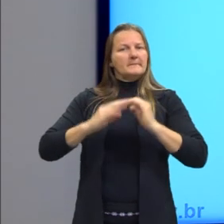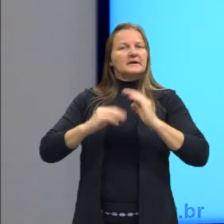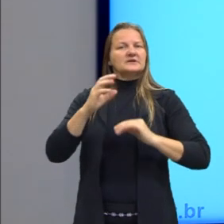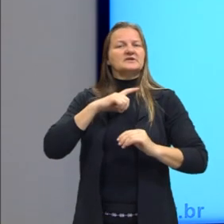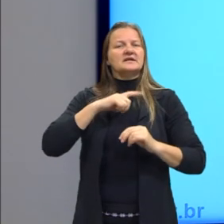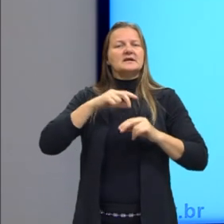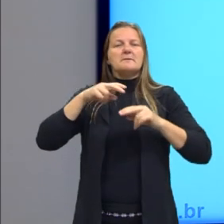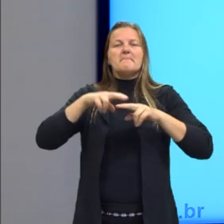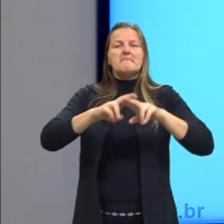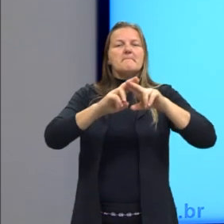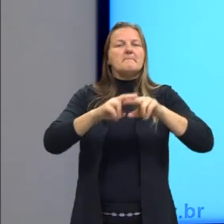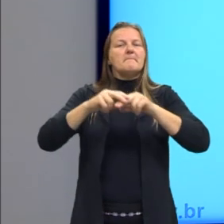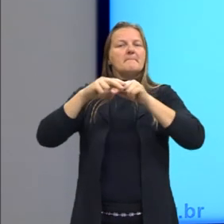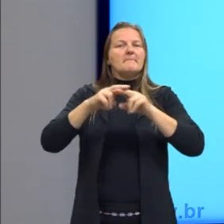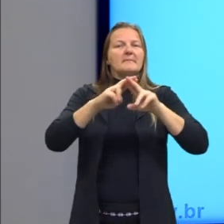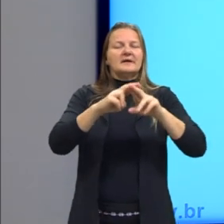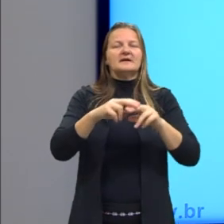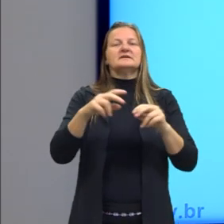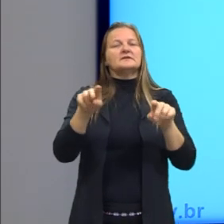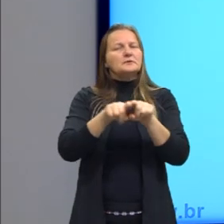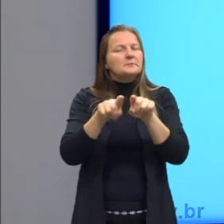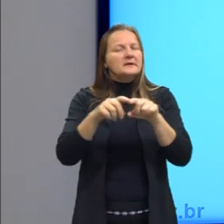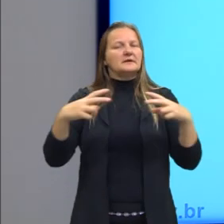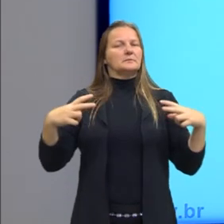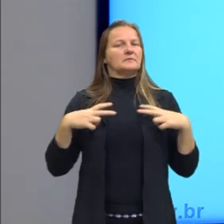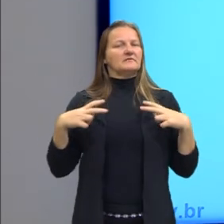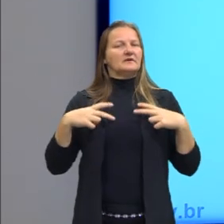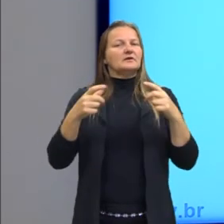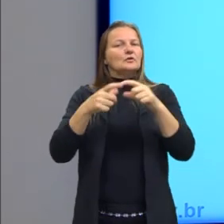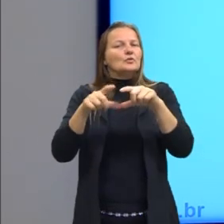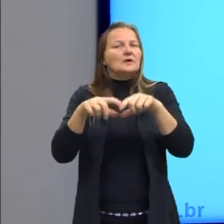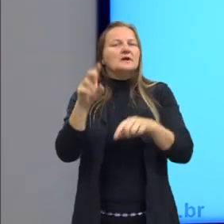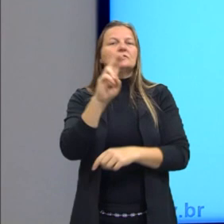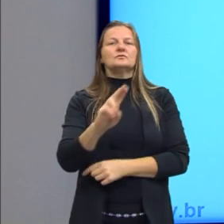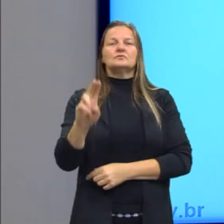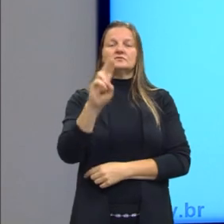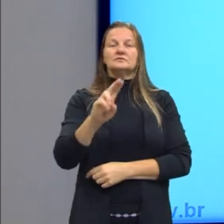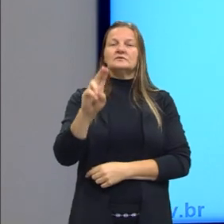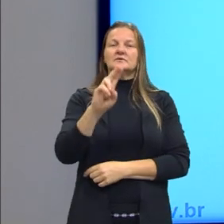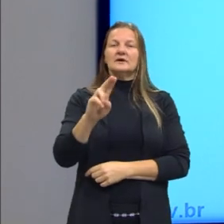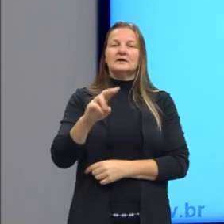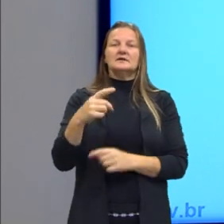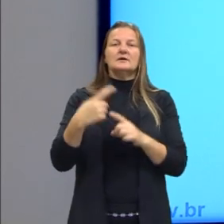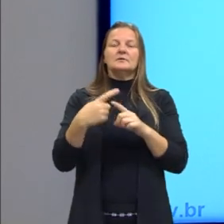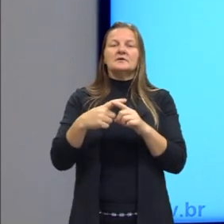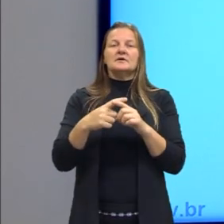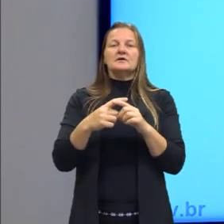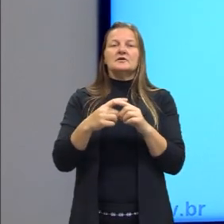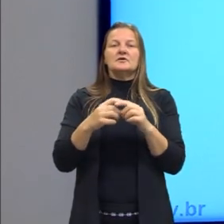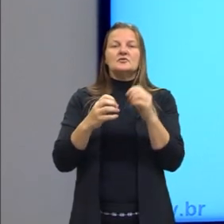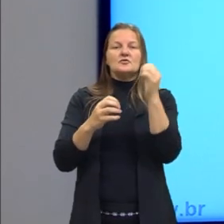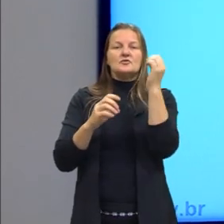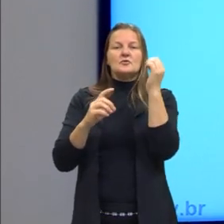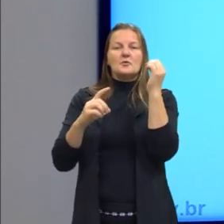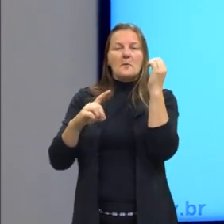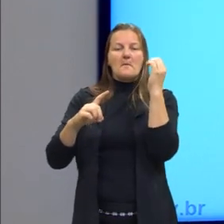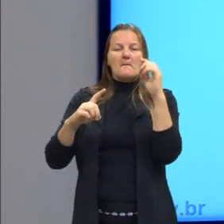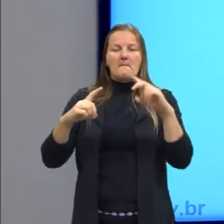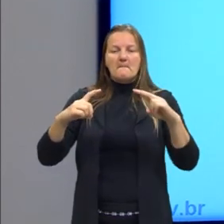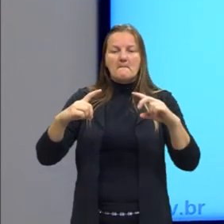em praças públicas e locais privados, geralmente usada para combater a proliferação de parasitas.